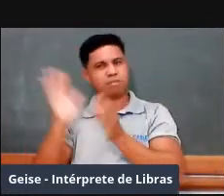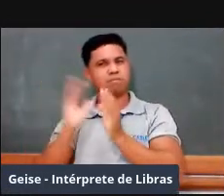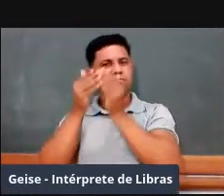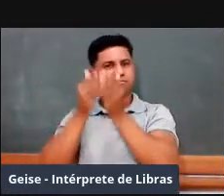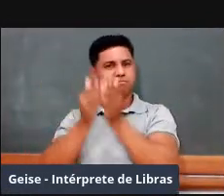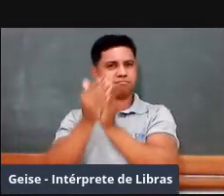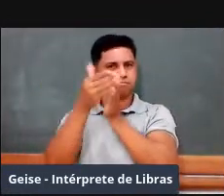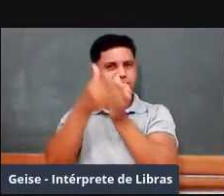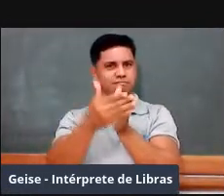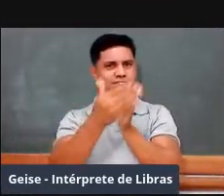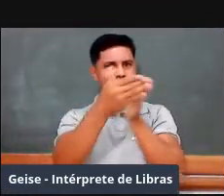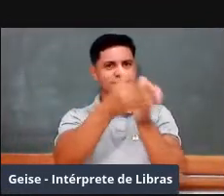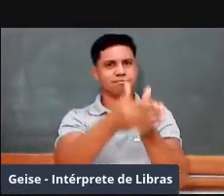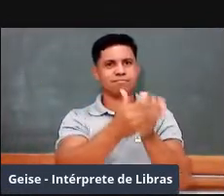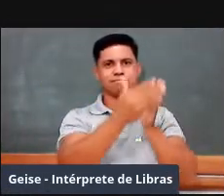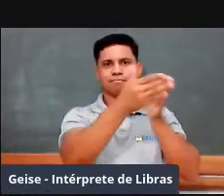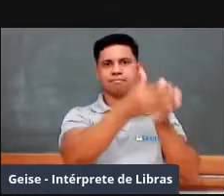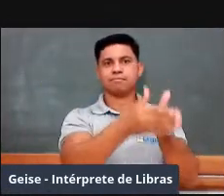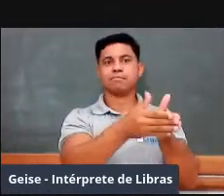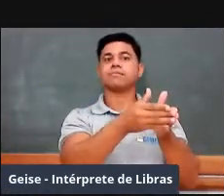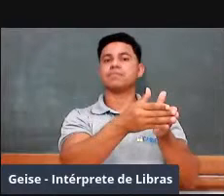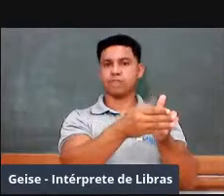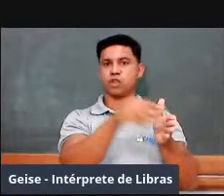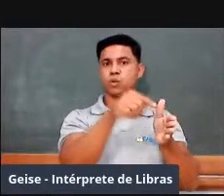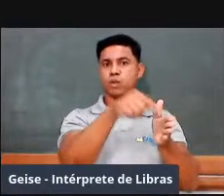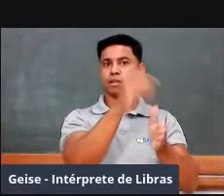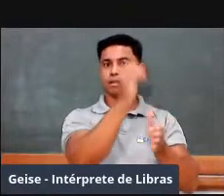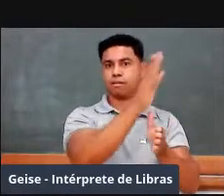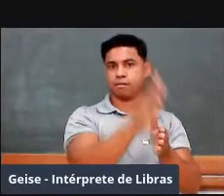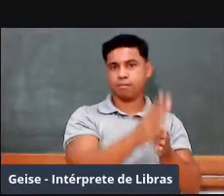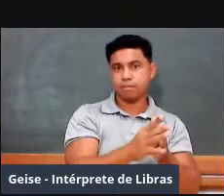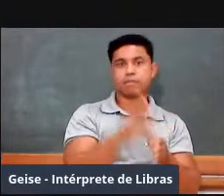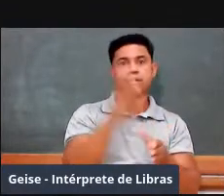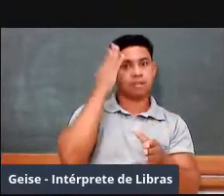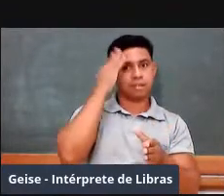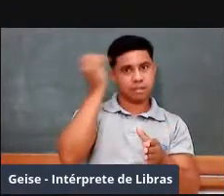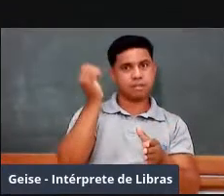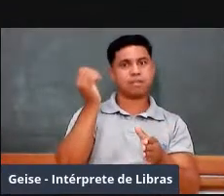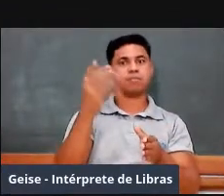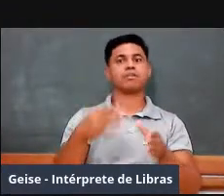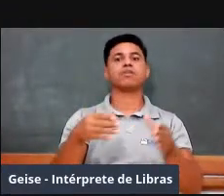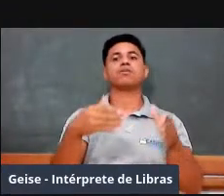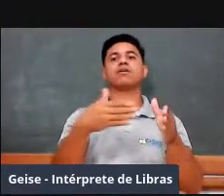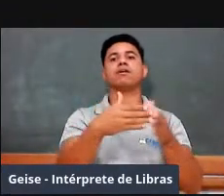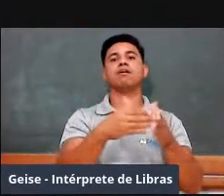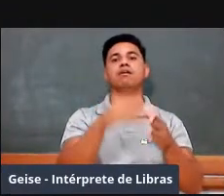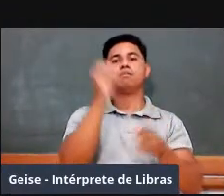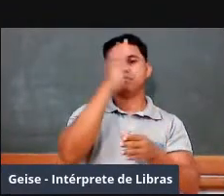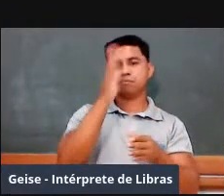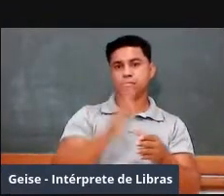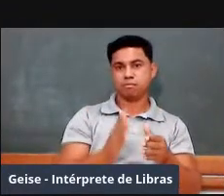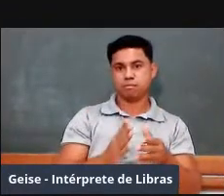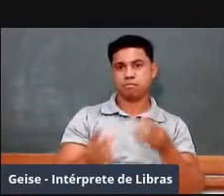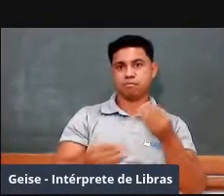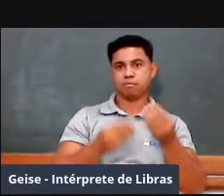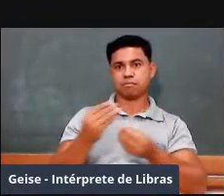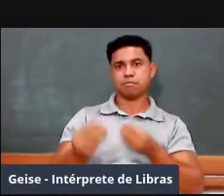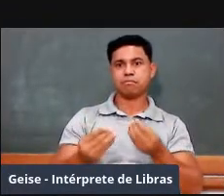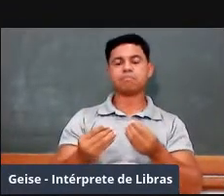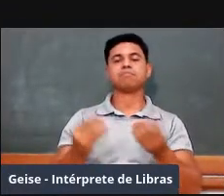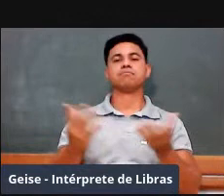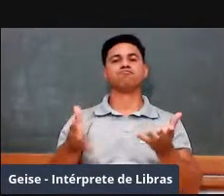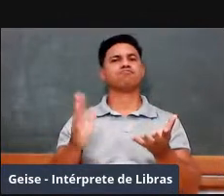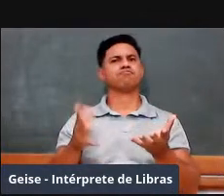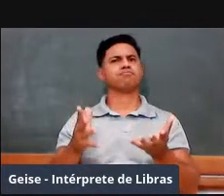E os portugueses, então, a gente sabe que a costa brasileira é bastante longa, não é? Era